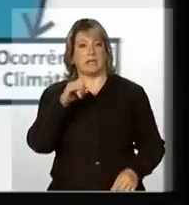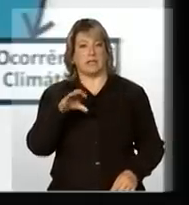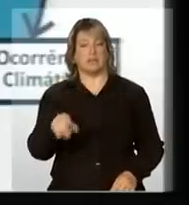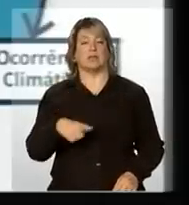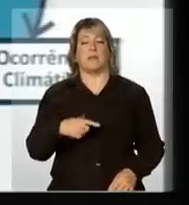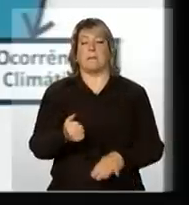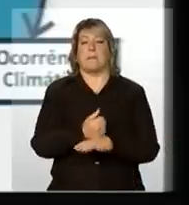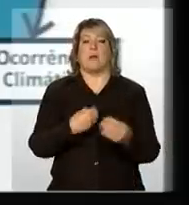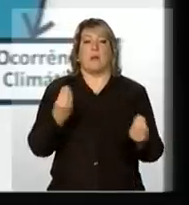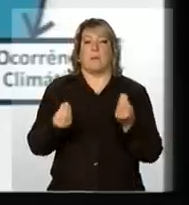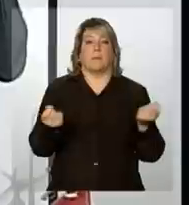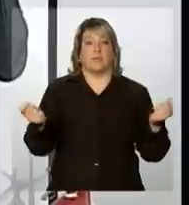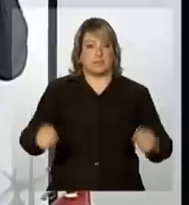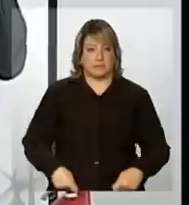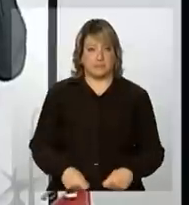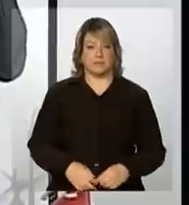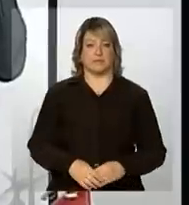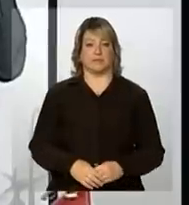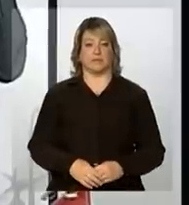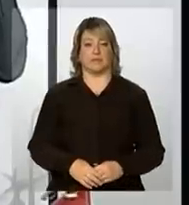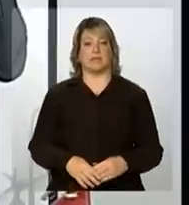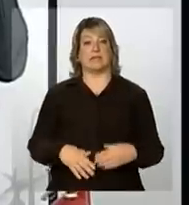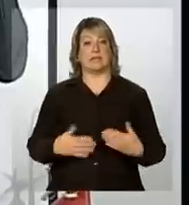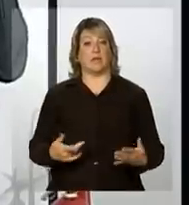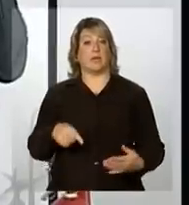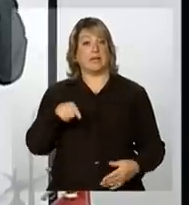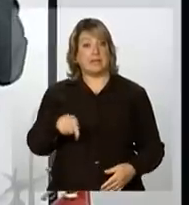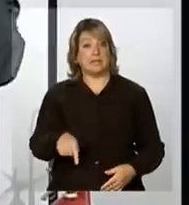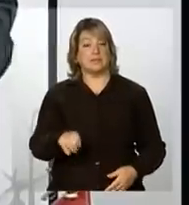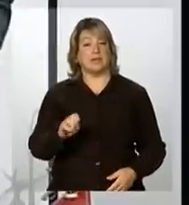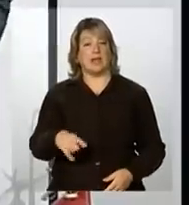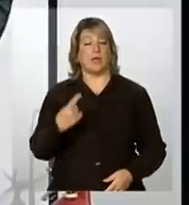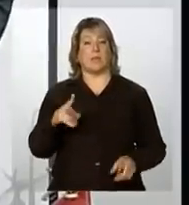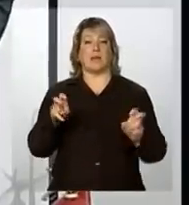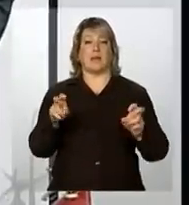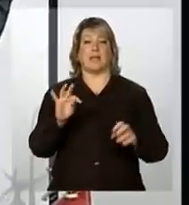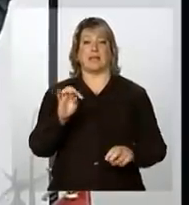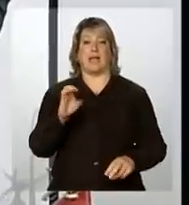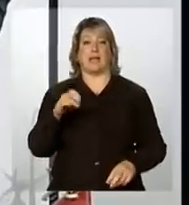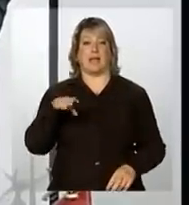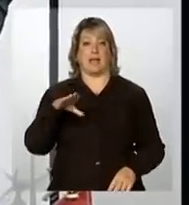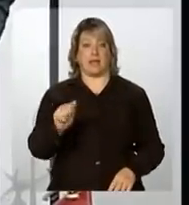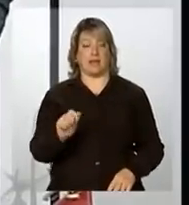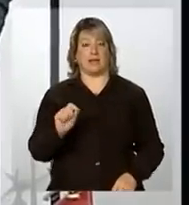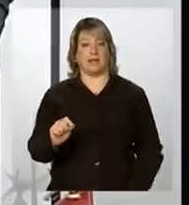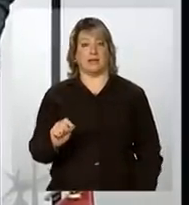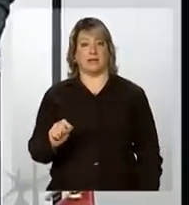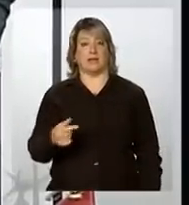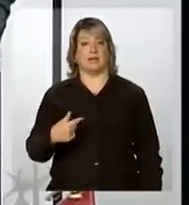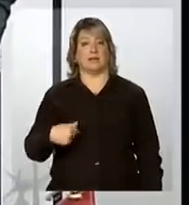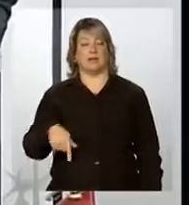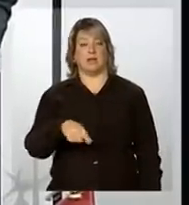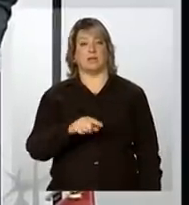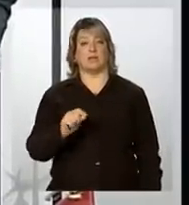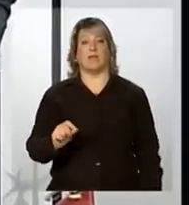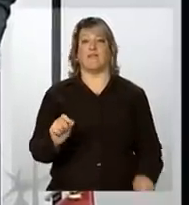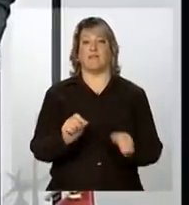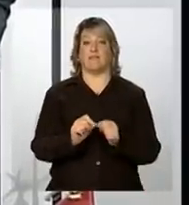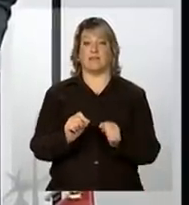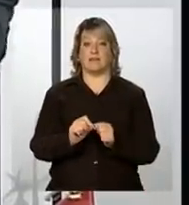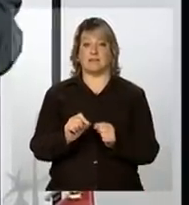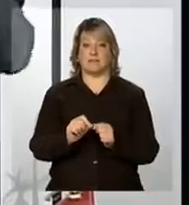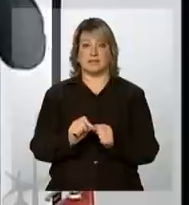da melhor maneira possível. Então, é uma questão tecnicamente viável você fazer